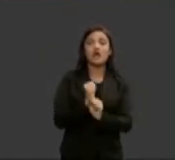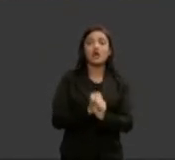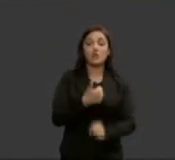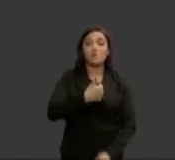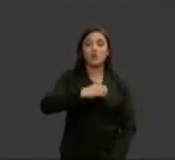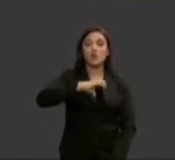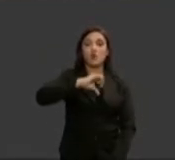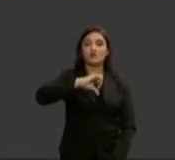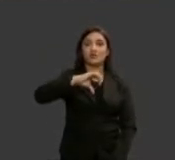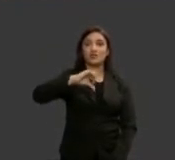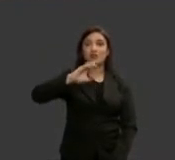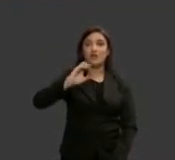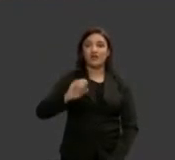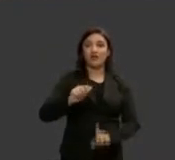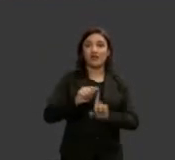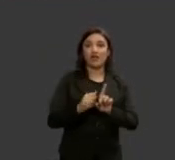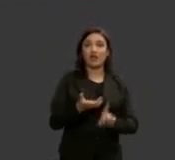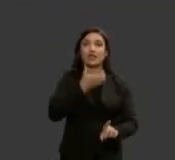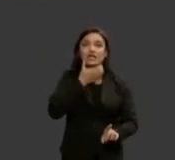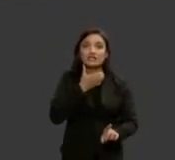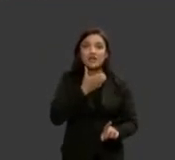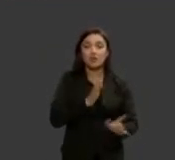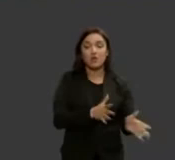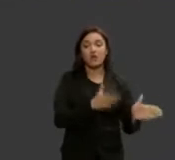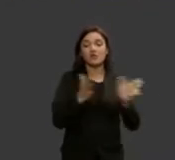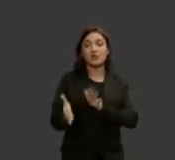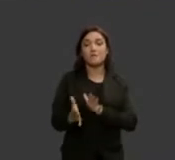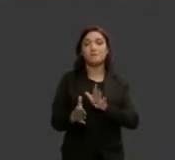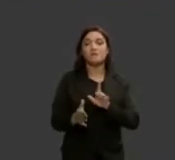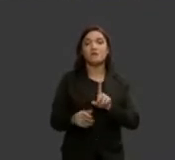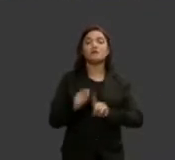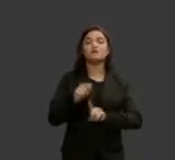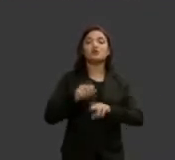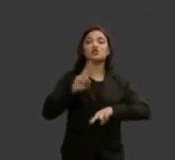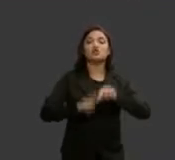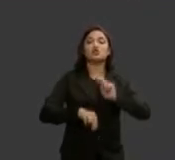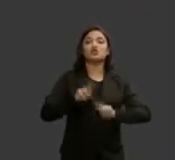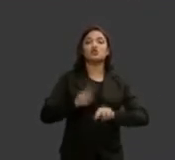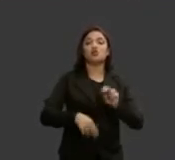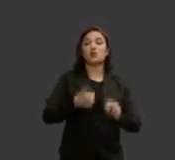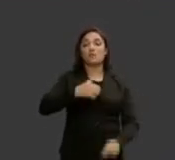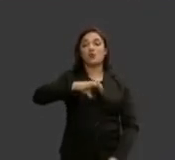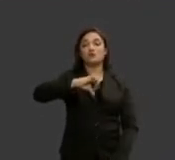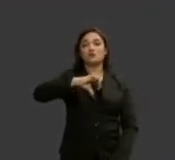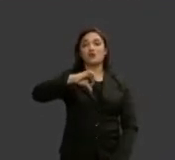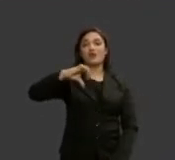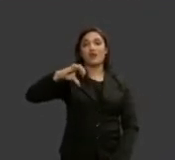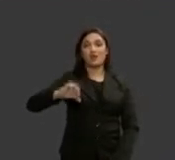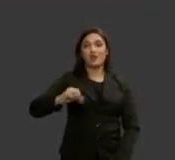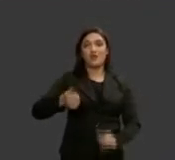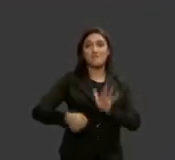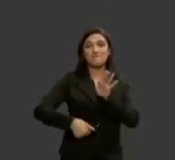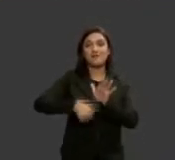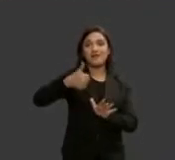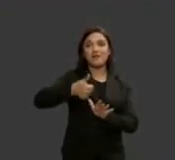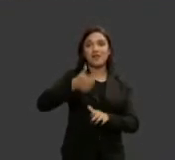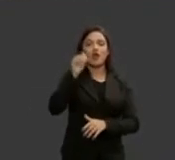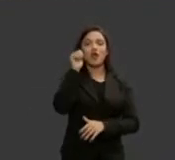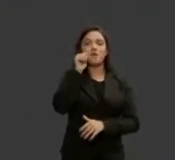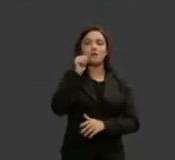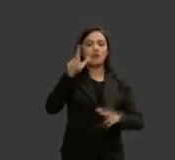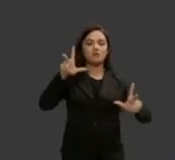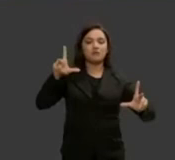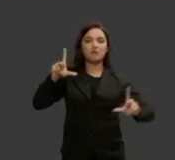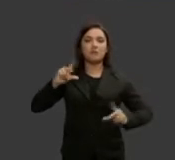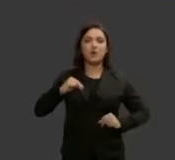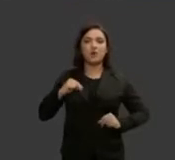em junho de 99 nove anos depois toma posse a primeira mulher a integrar